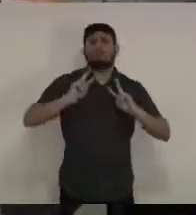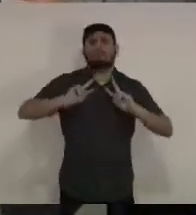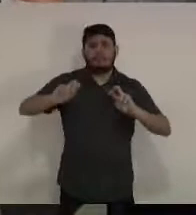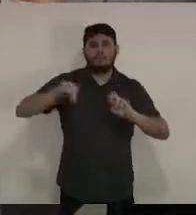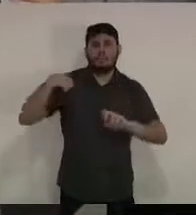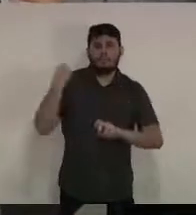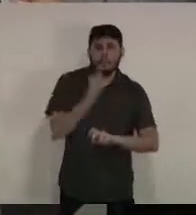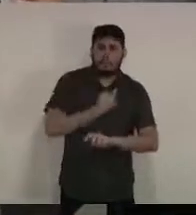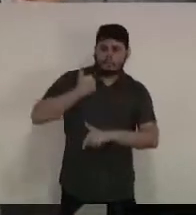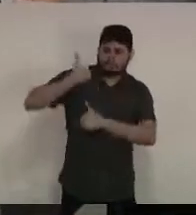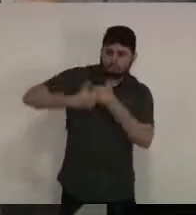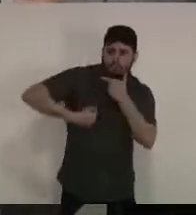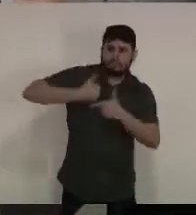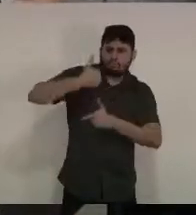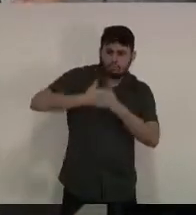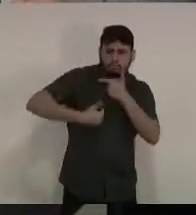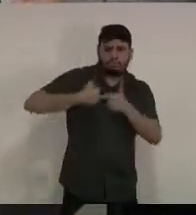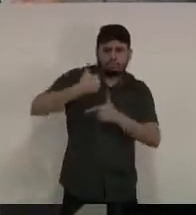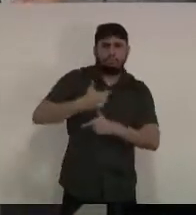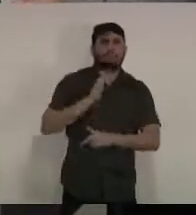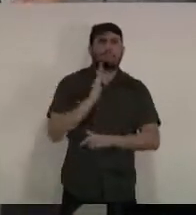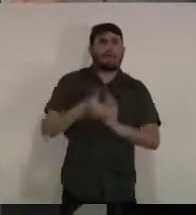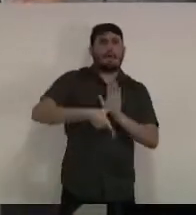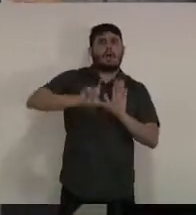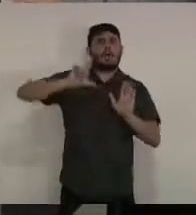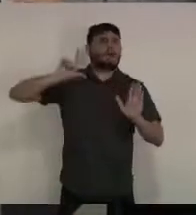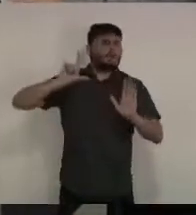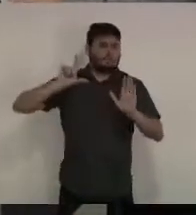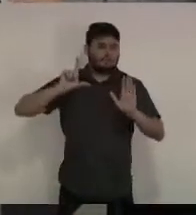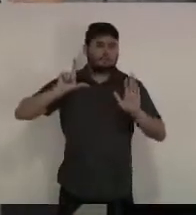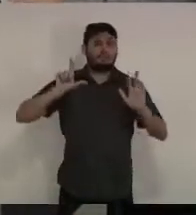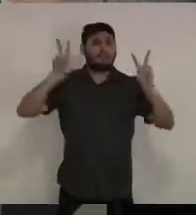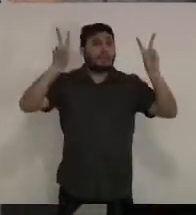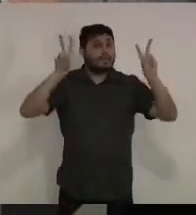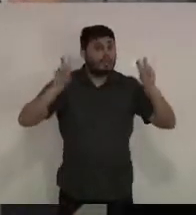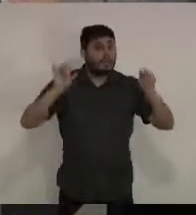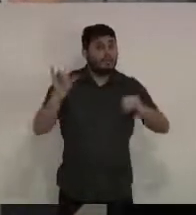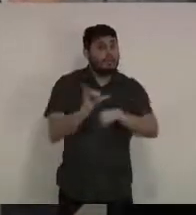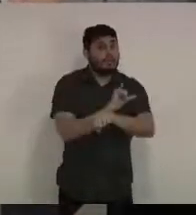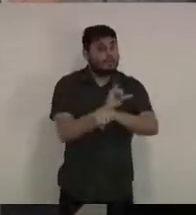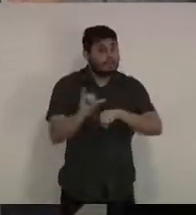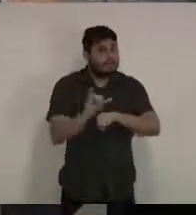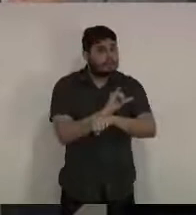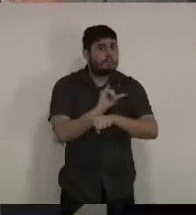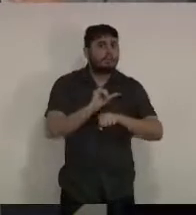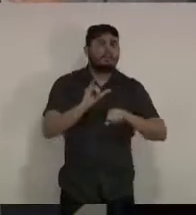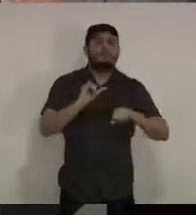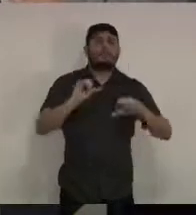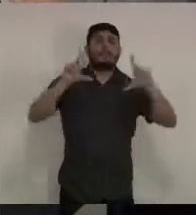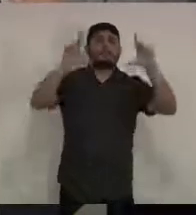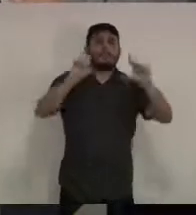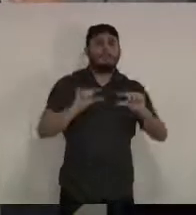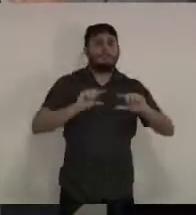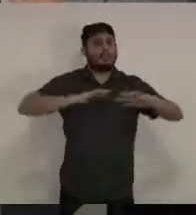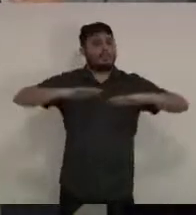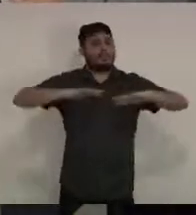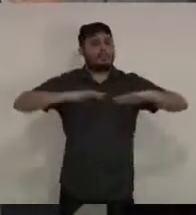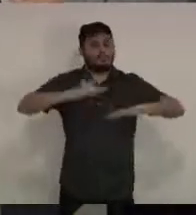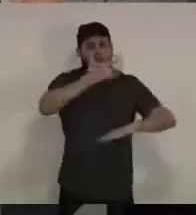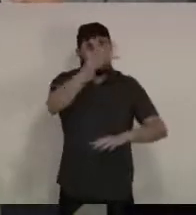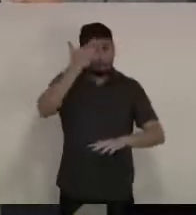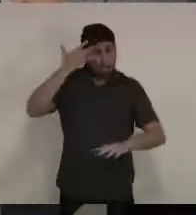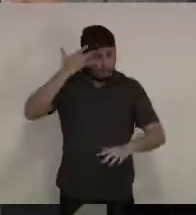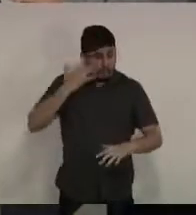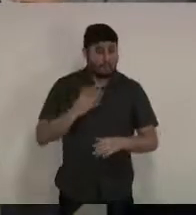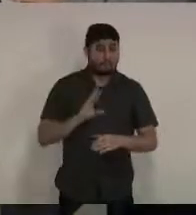na adoção de medidas que impeçam a livre circulação de pessoas ou orientem a livre circulação de